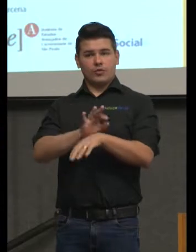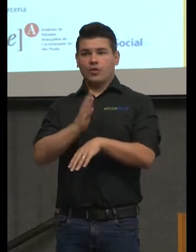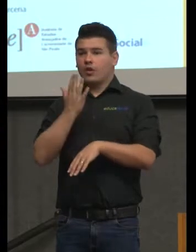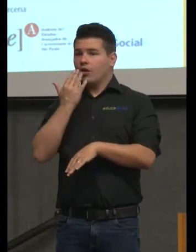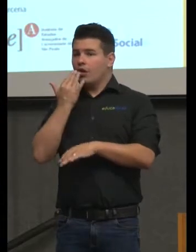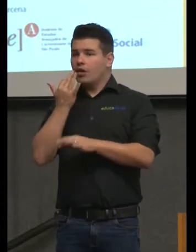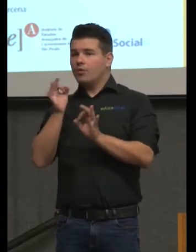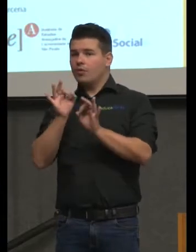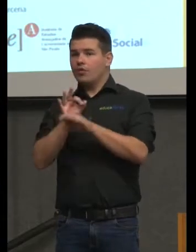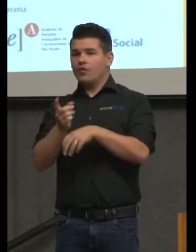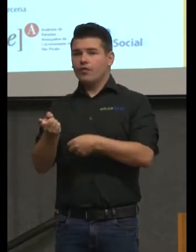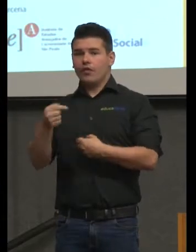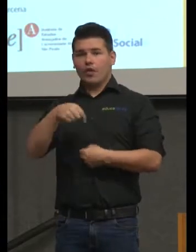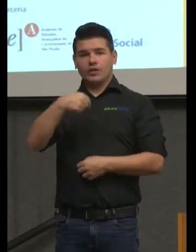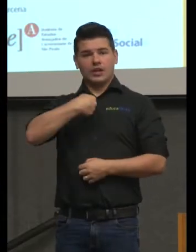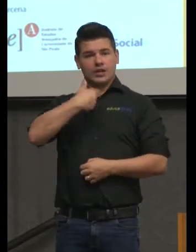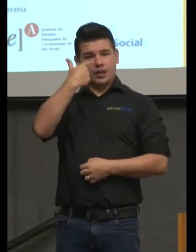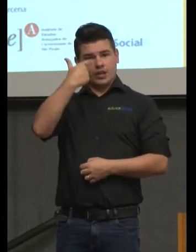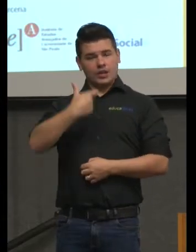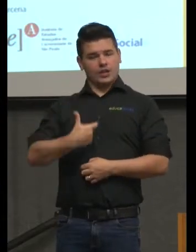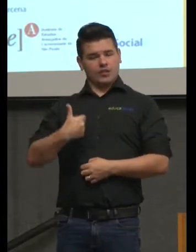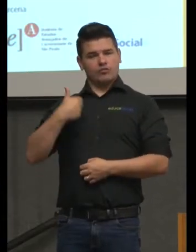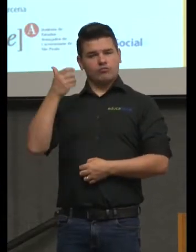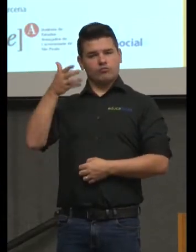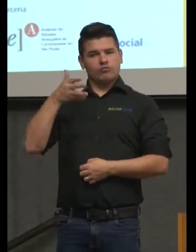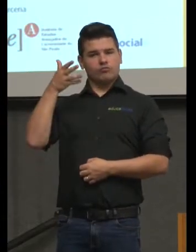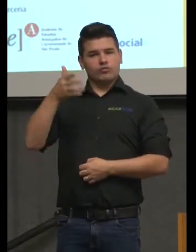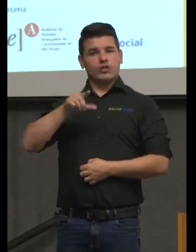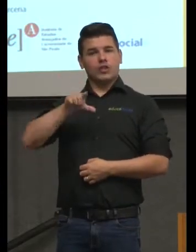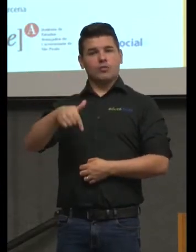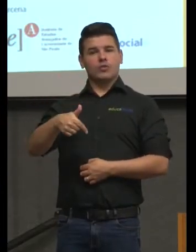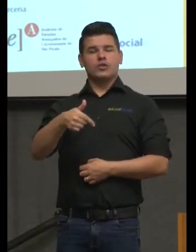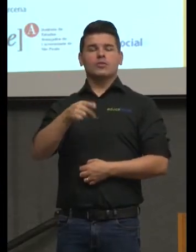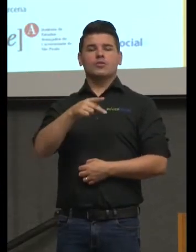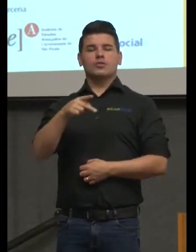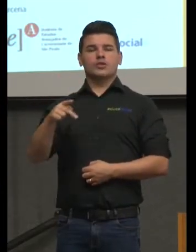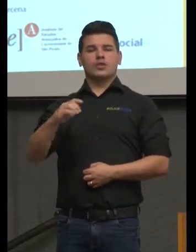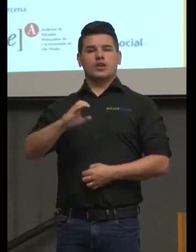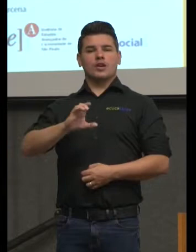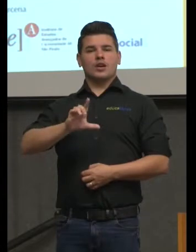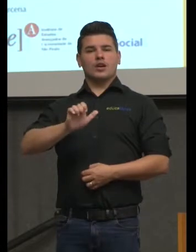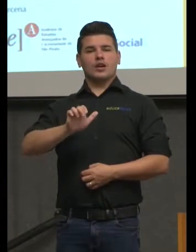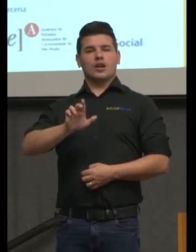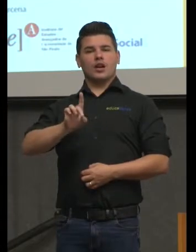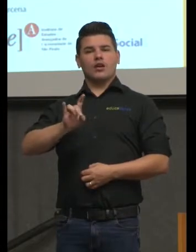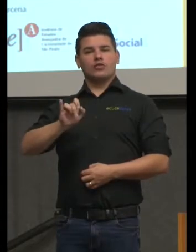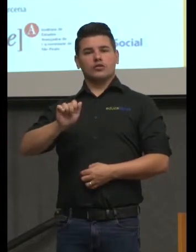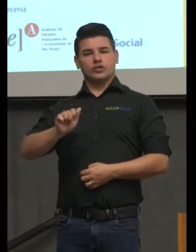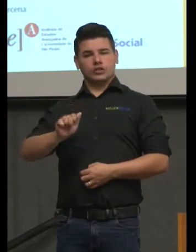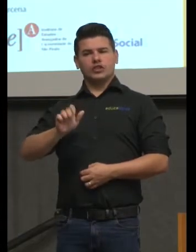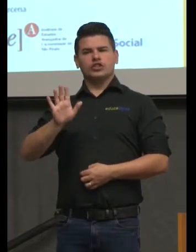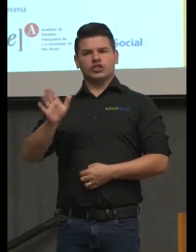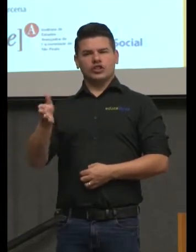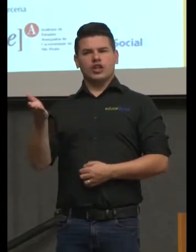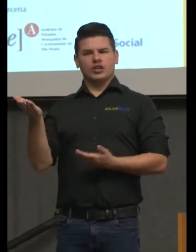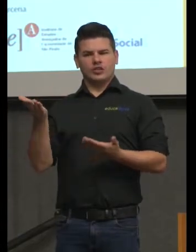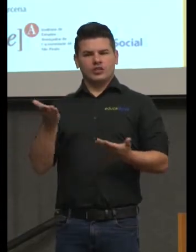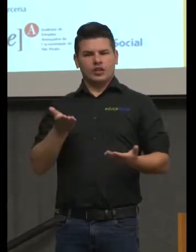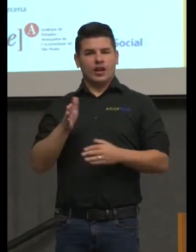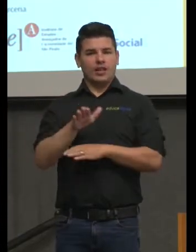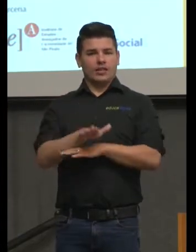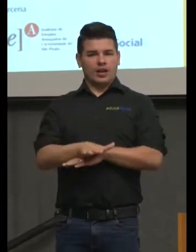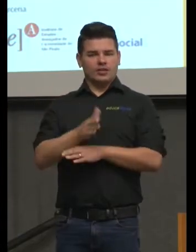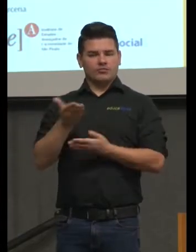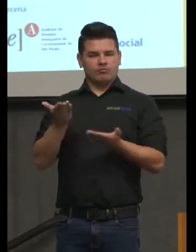terei a palavra e depois a professora Cláudia Costin, que já chegou e está vindo para cá, à tarde,